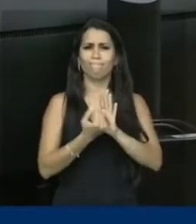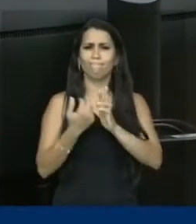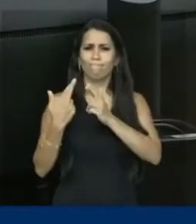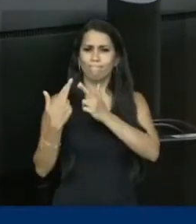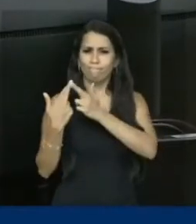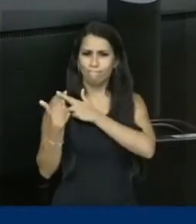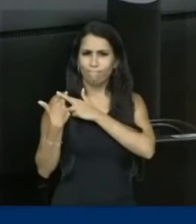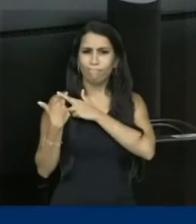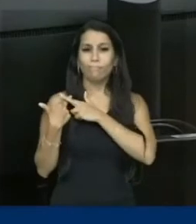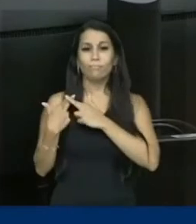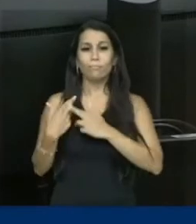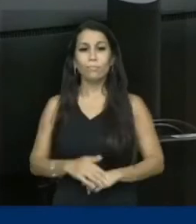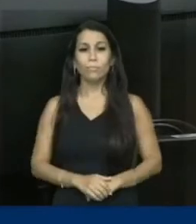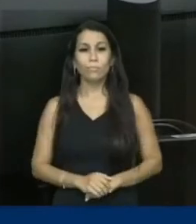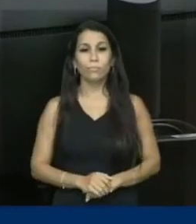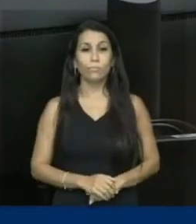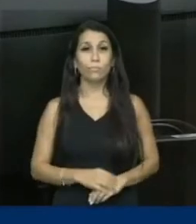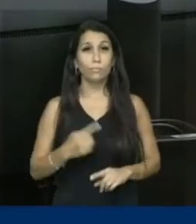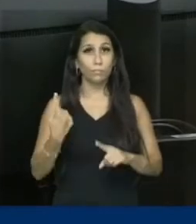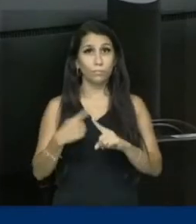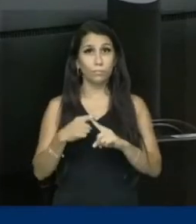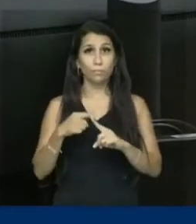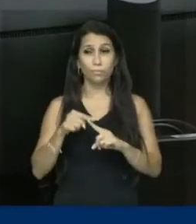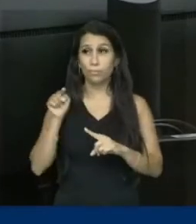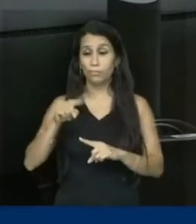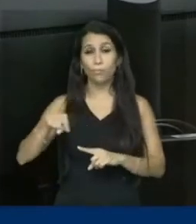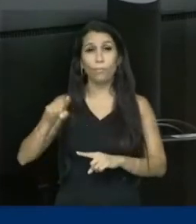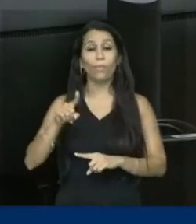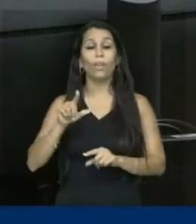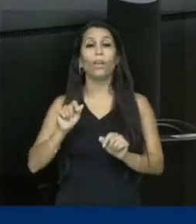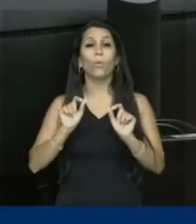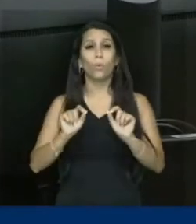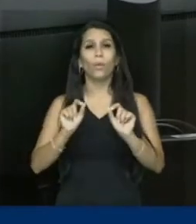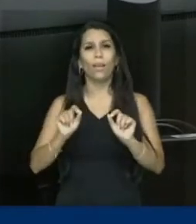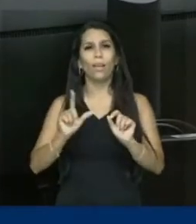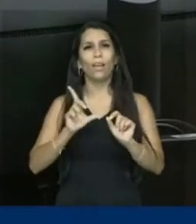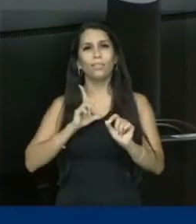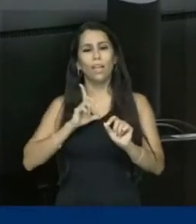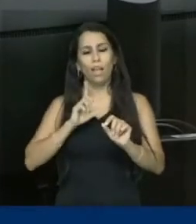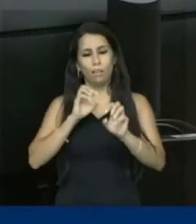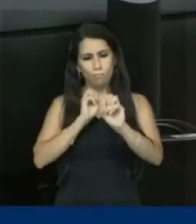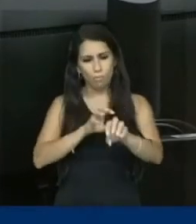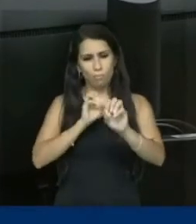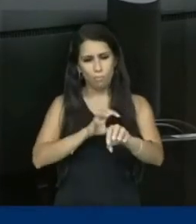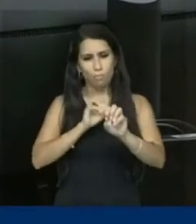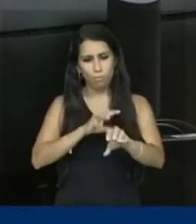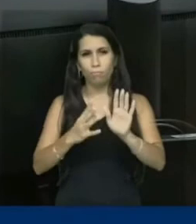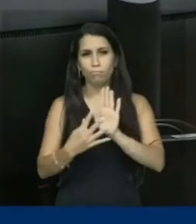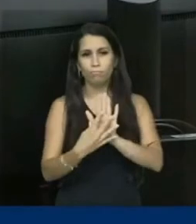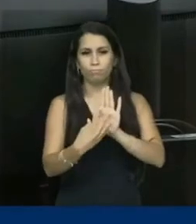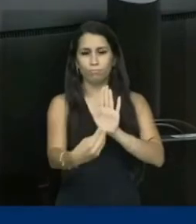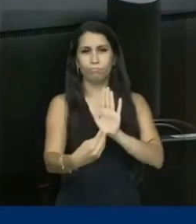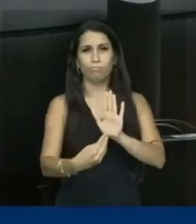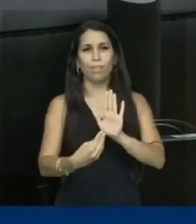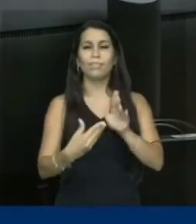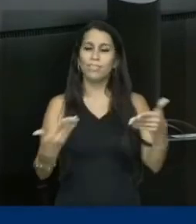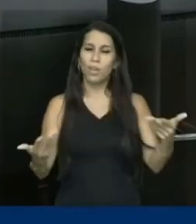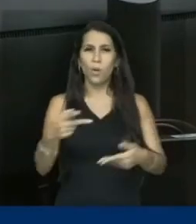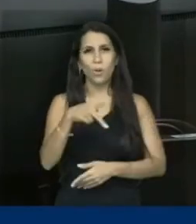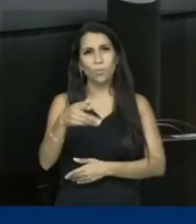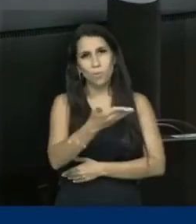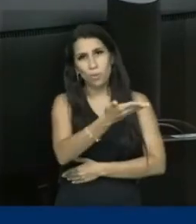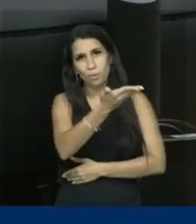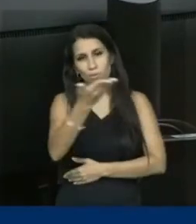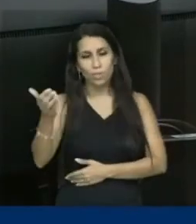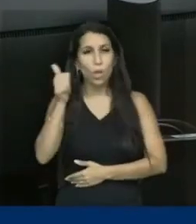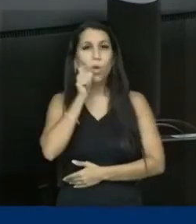imortalidade, porque ficam naqueles que aprendem a partir dos seus ensinamentos e dos seus exemplos. Então, professores e